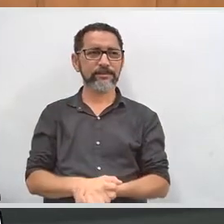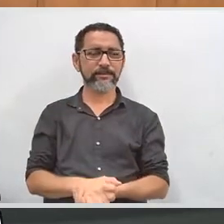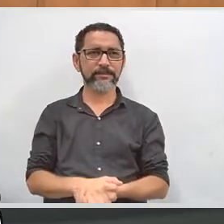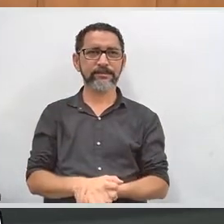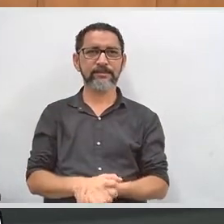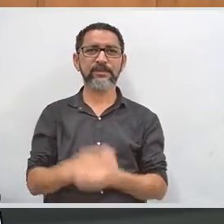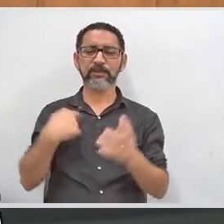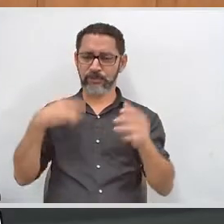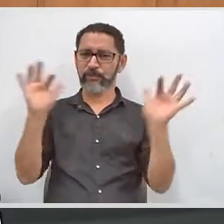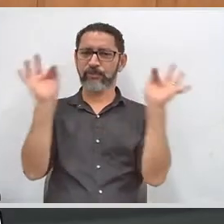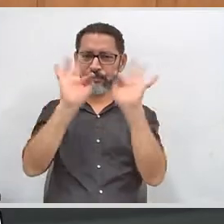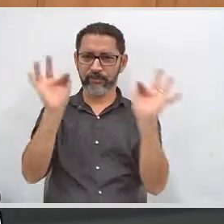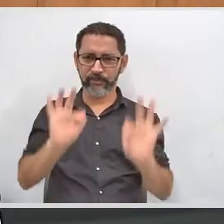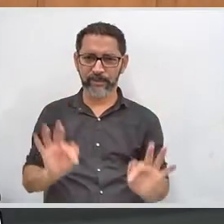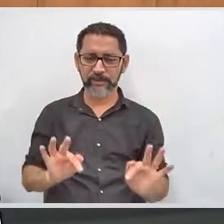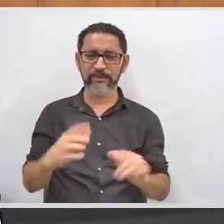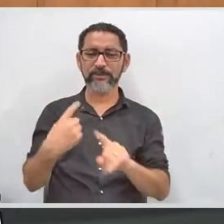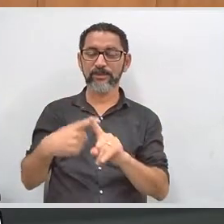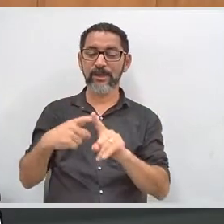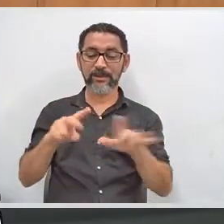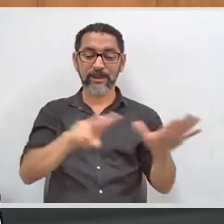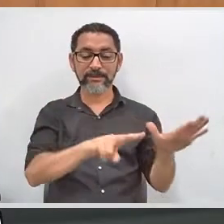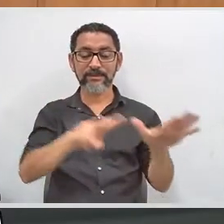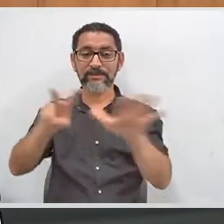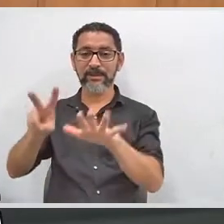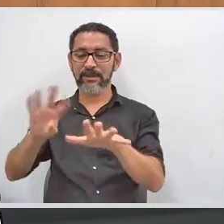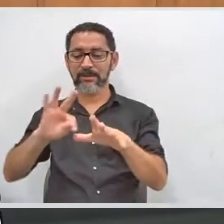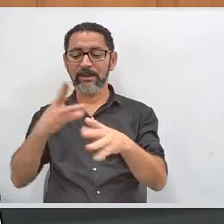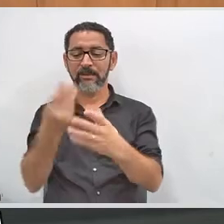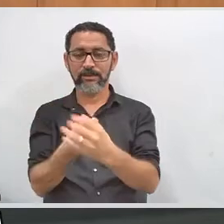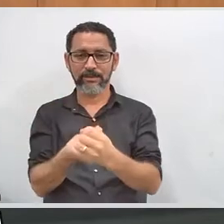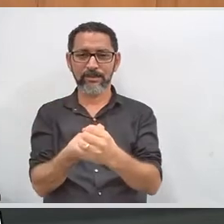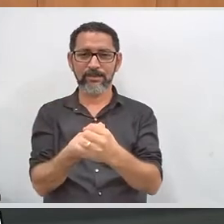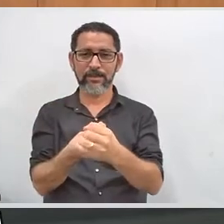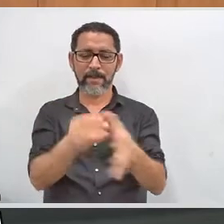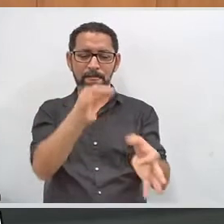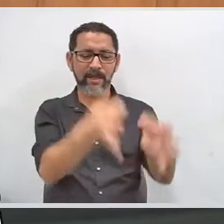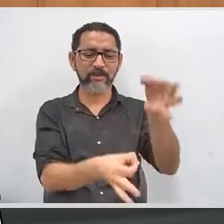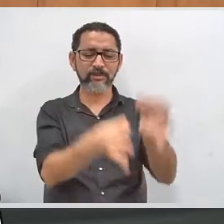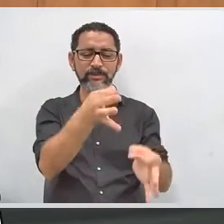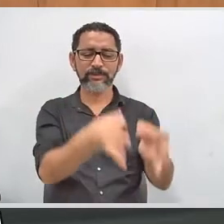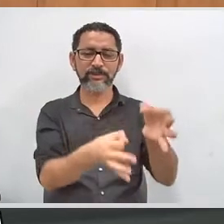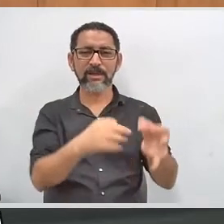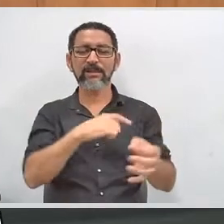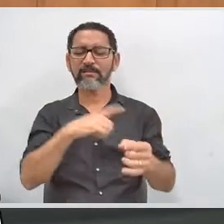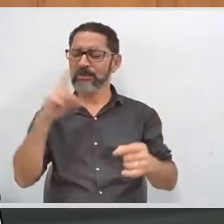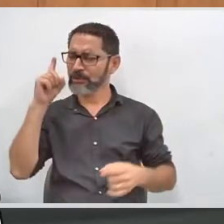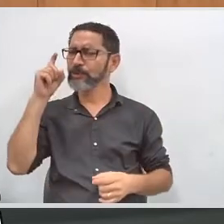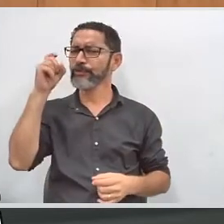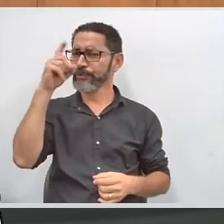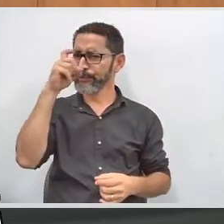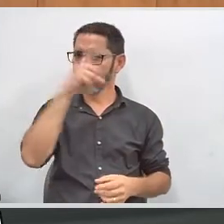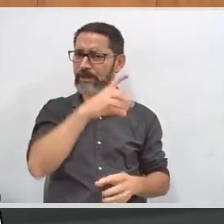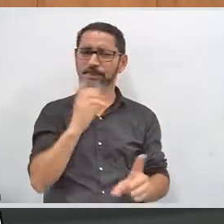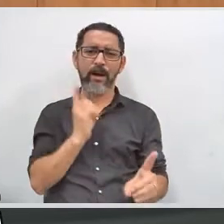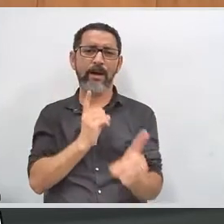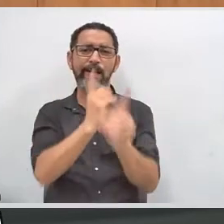disposição. Sim, eu fico muito feliz porque, durante a semana da inclusão, a justiça eleitoral teve muita dificuldade de encontrar